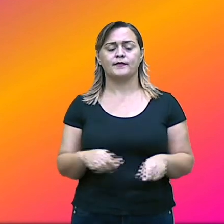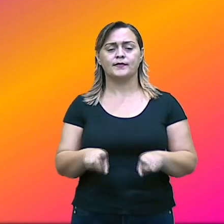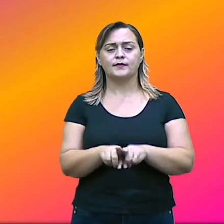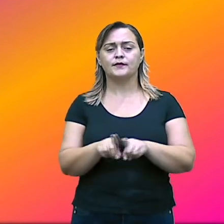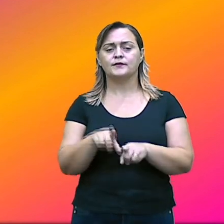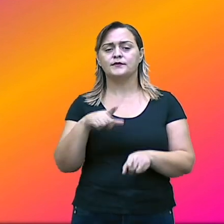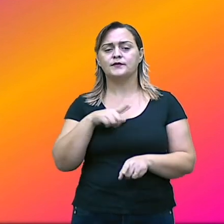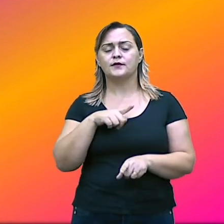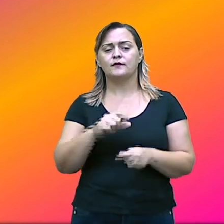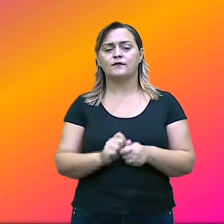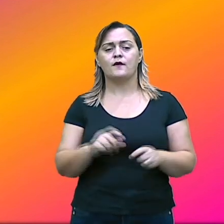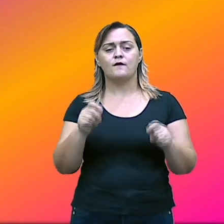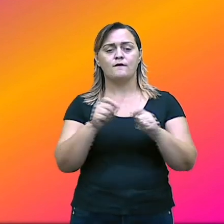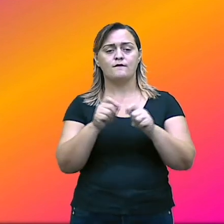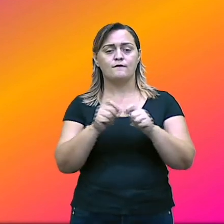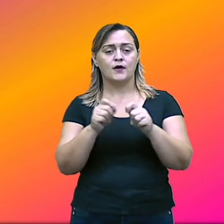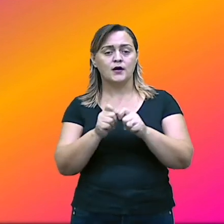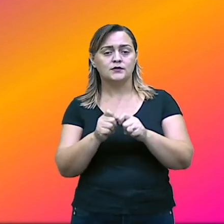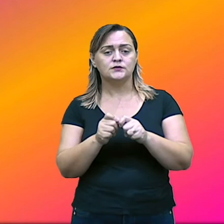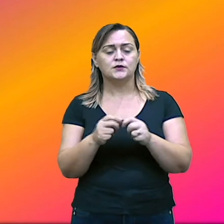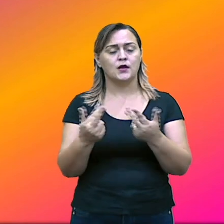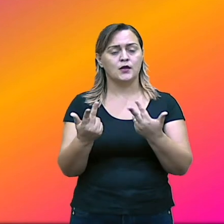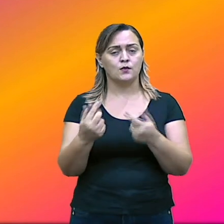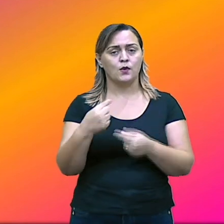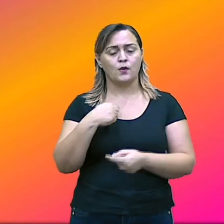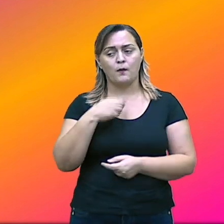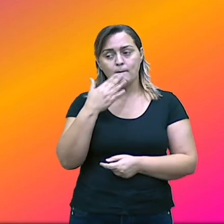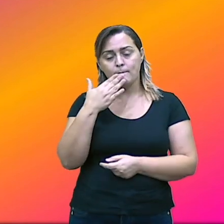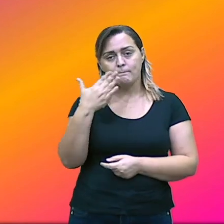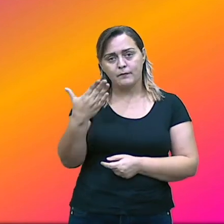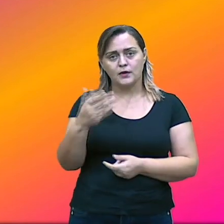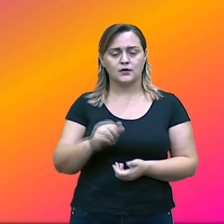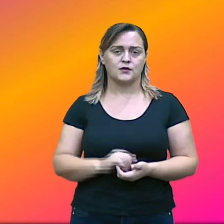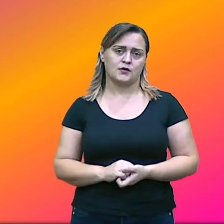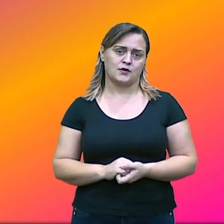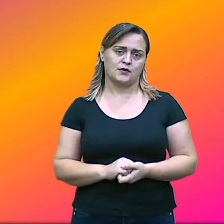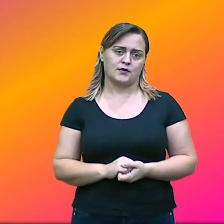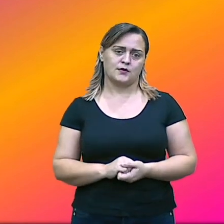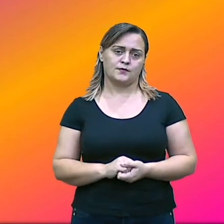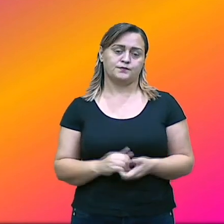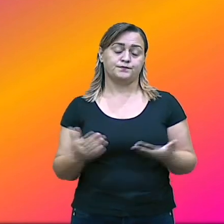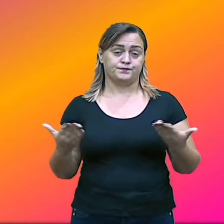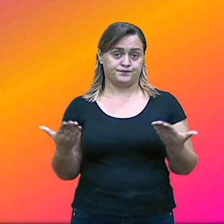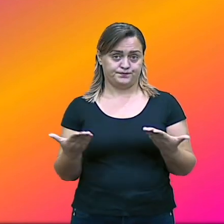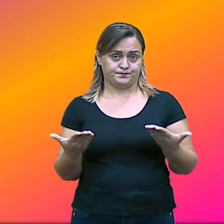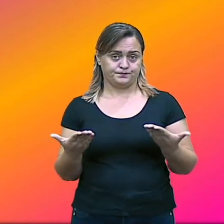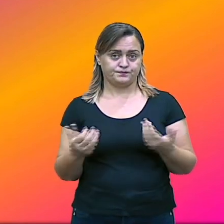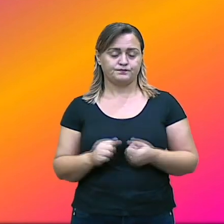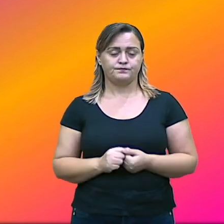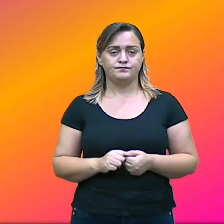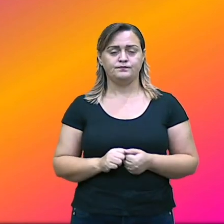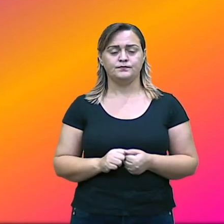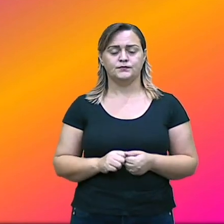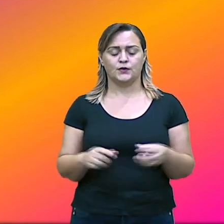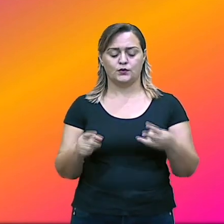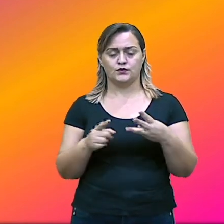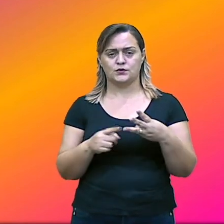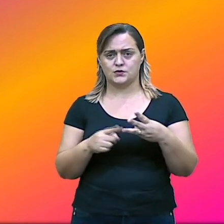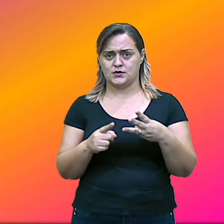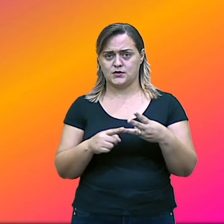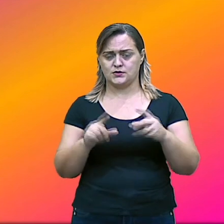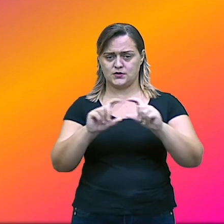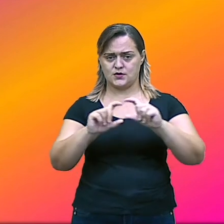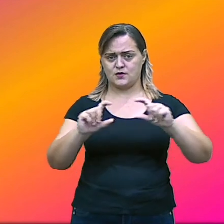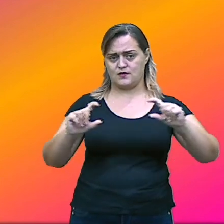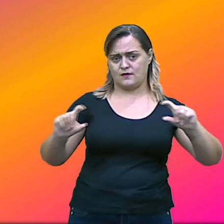também o próximo exemplo. Faça como eu pedi. Nesse caso aqui, a quantidade de